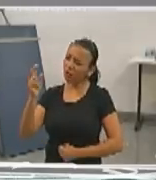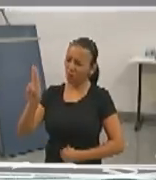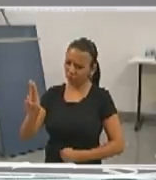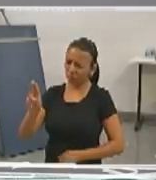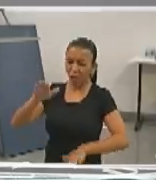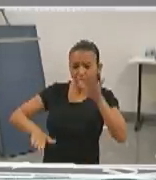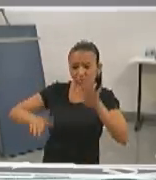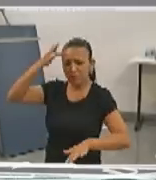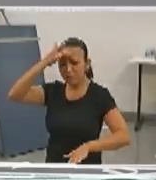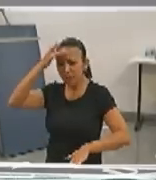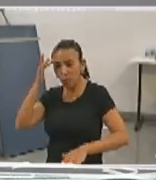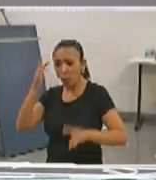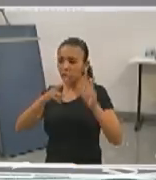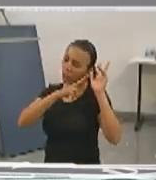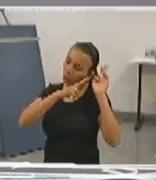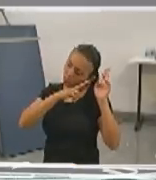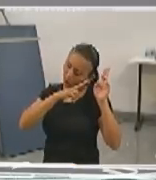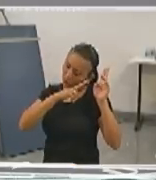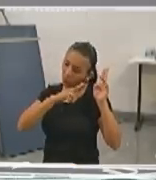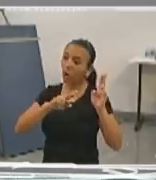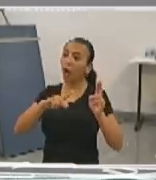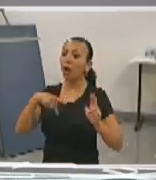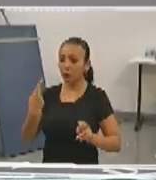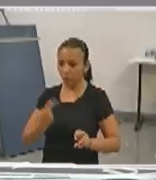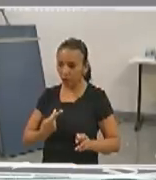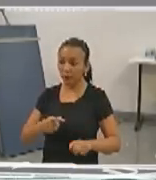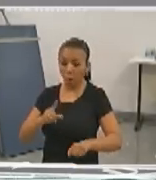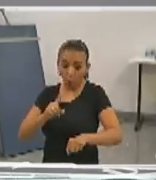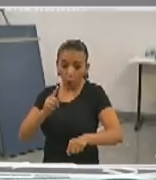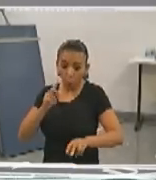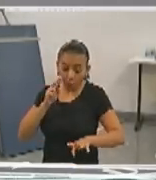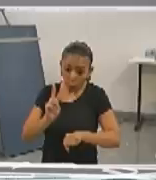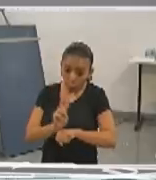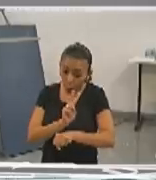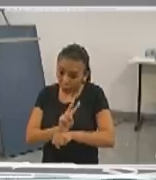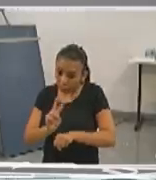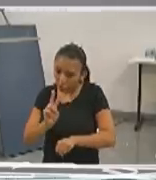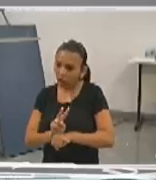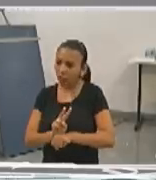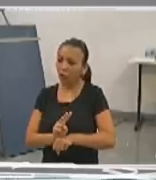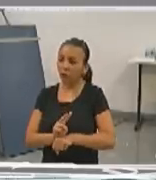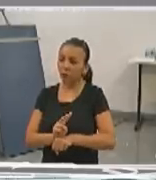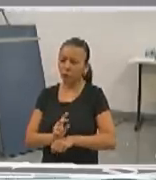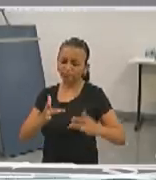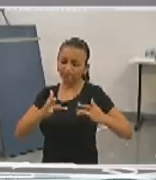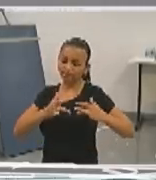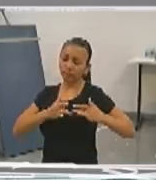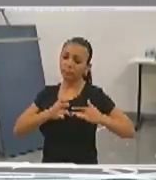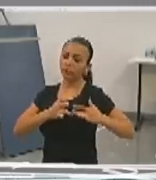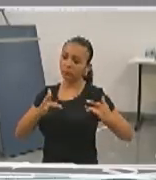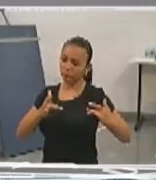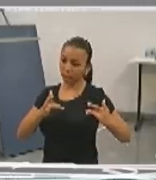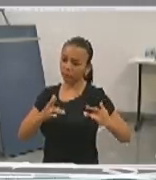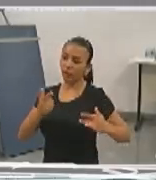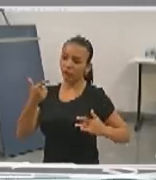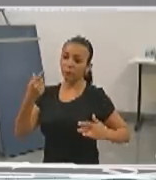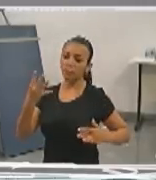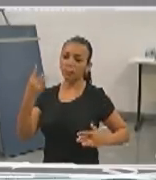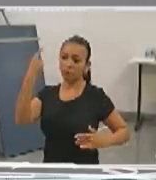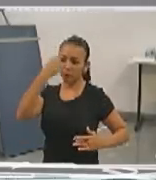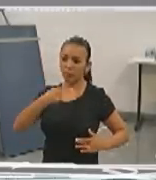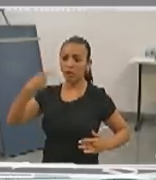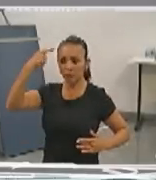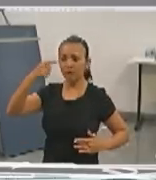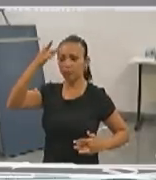as vezes as pessoas estão dormindo, é a gente que fica cuidando, é a gente que presta assistência 24 horas para esses pacientes aqui